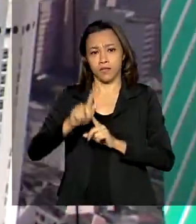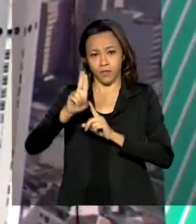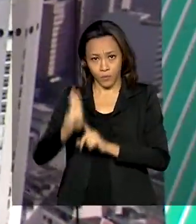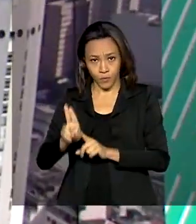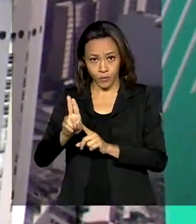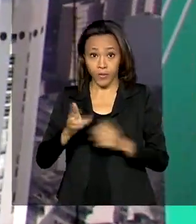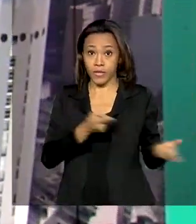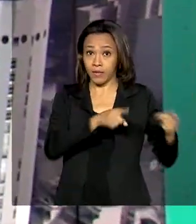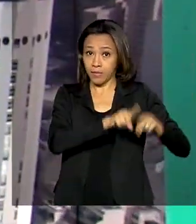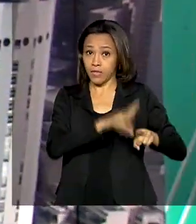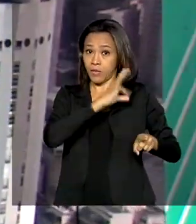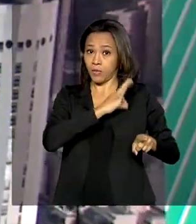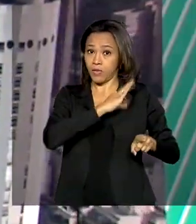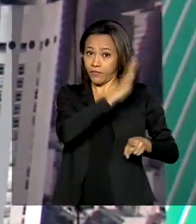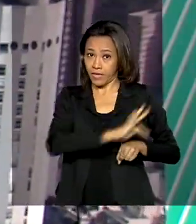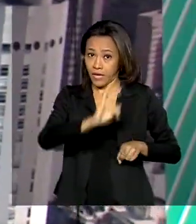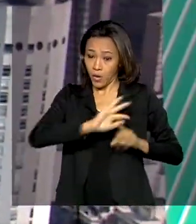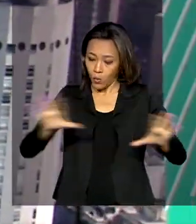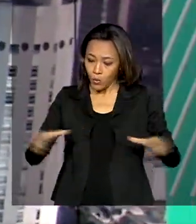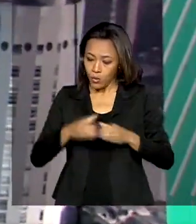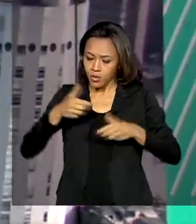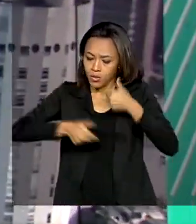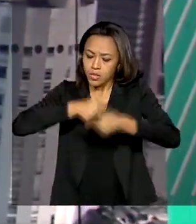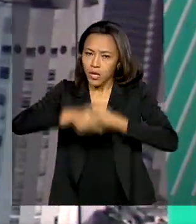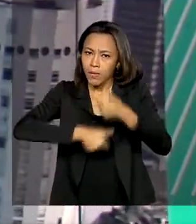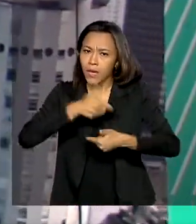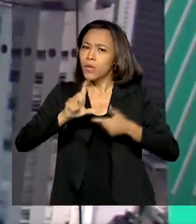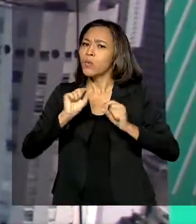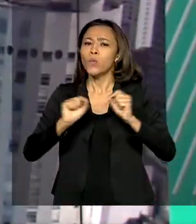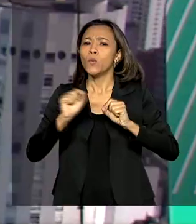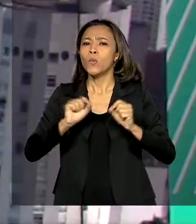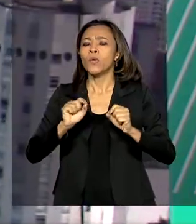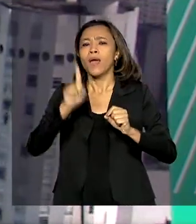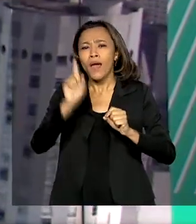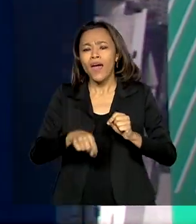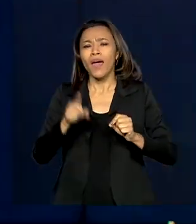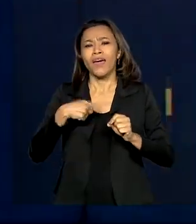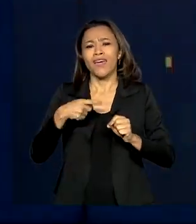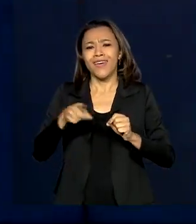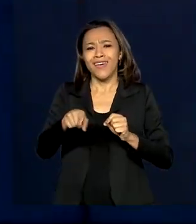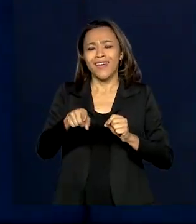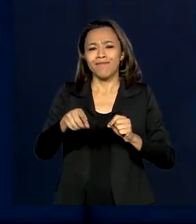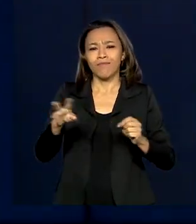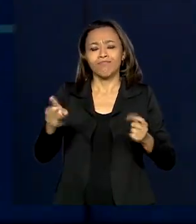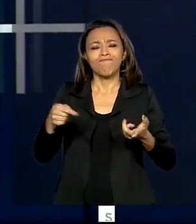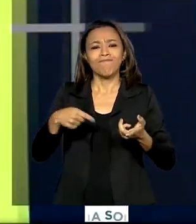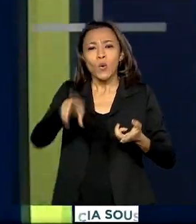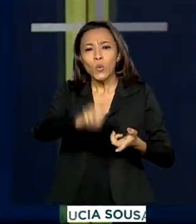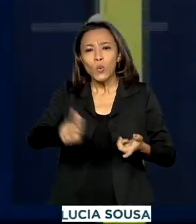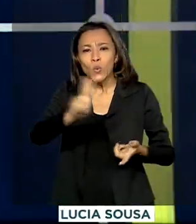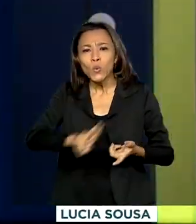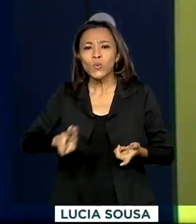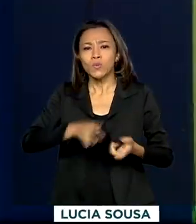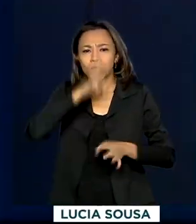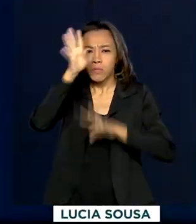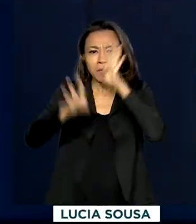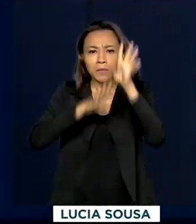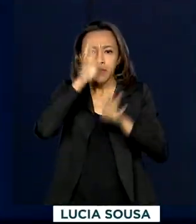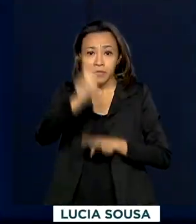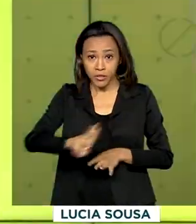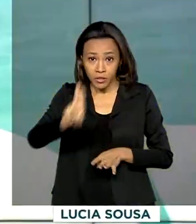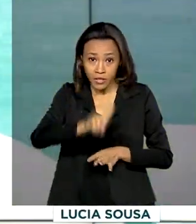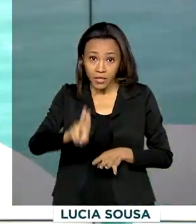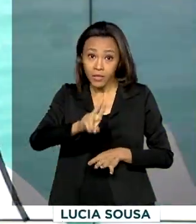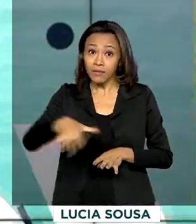a Polícia Federal realizam hoje a Operação SOS, que apura irregularidades na área de saúde no Pará. Segundo